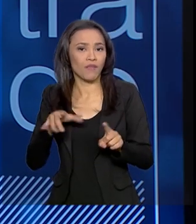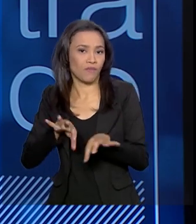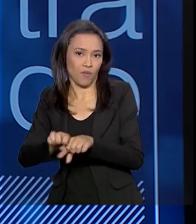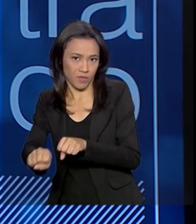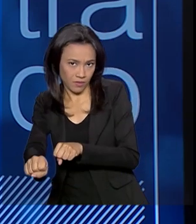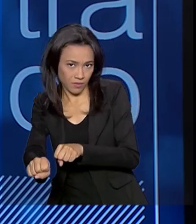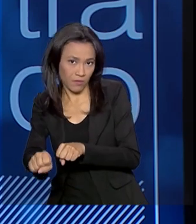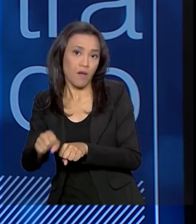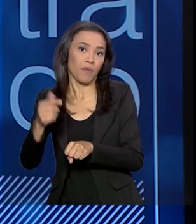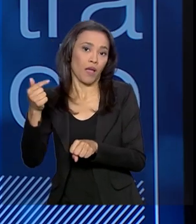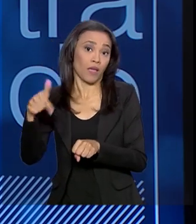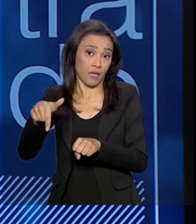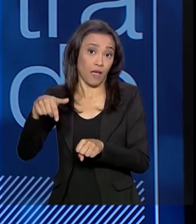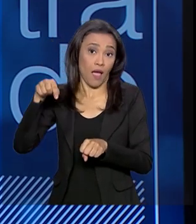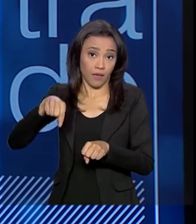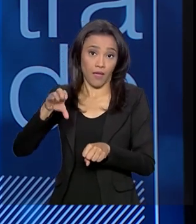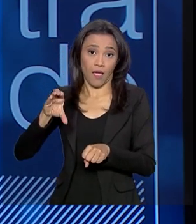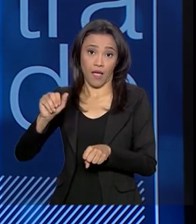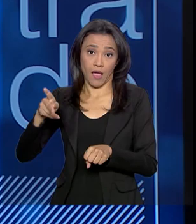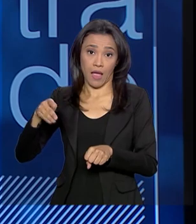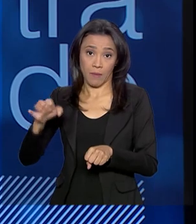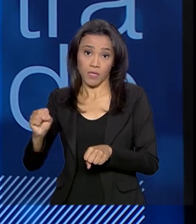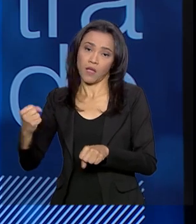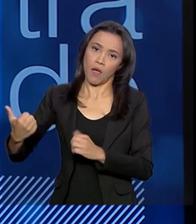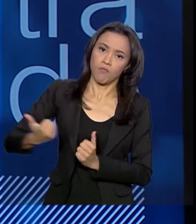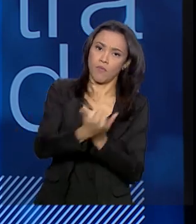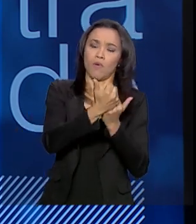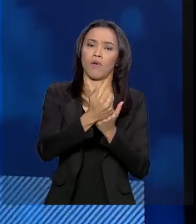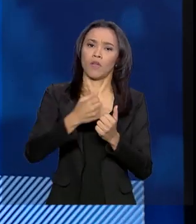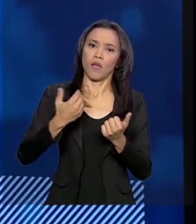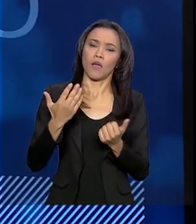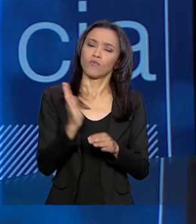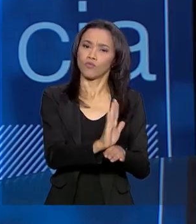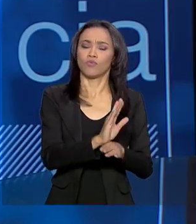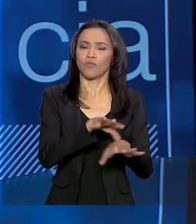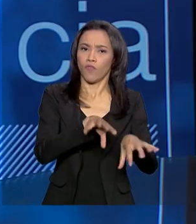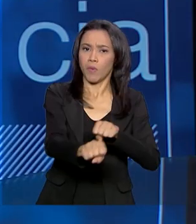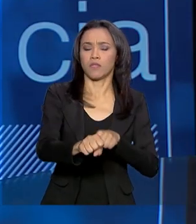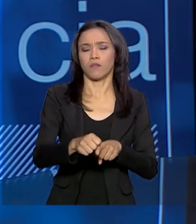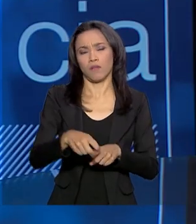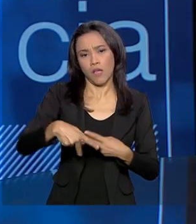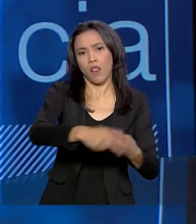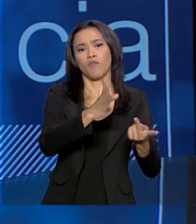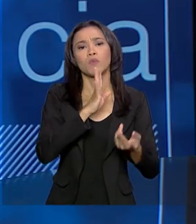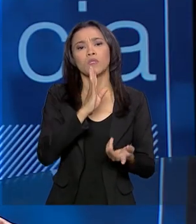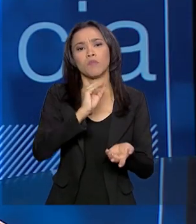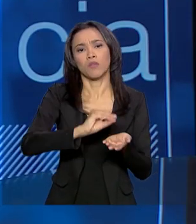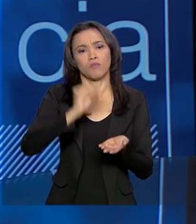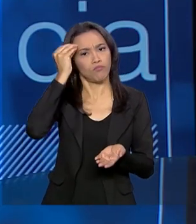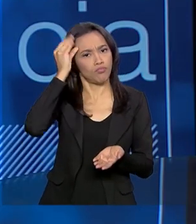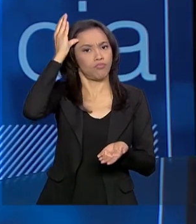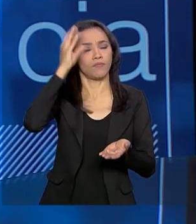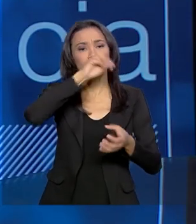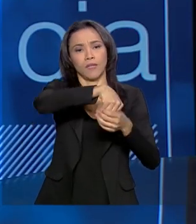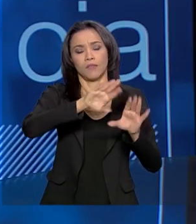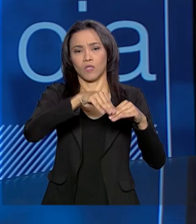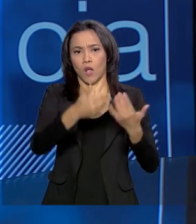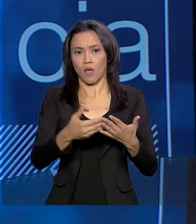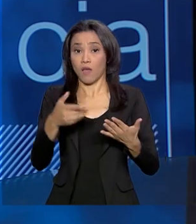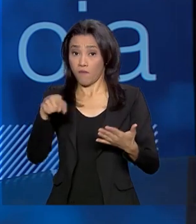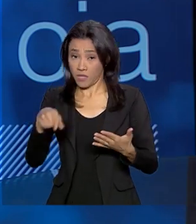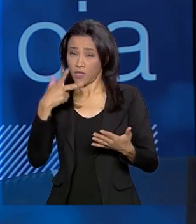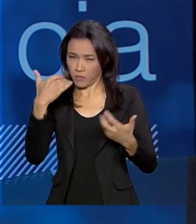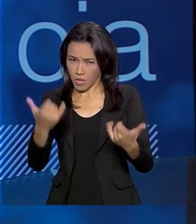Para que eles tenham essa formação e elevem o conhecimento em sala de aula. E o senhor falou que parte vai ser presencial, parte à distância,